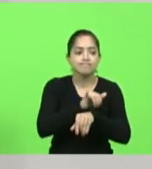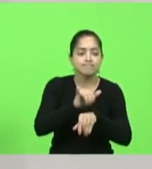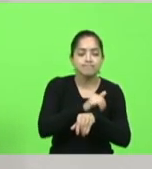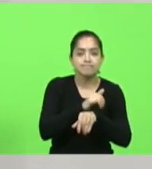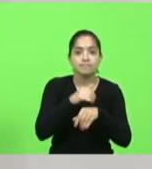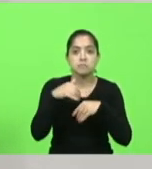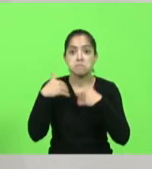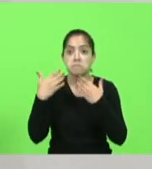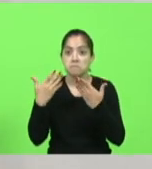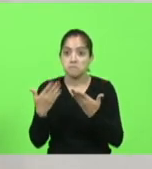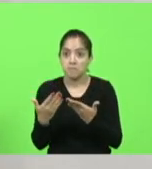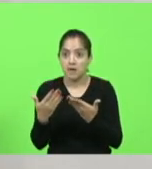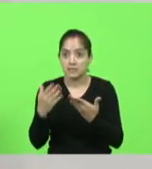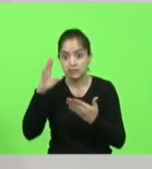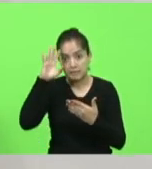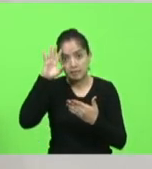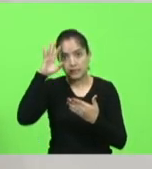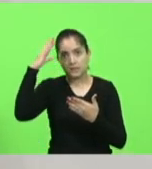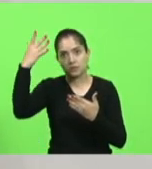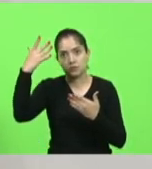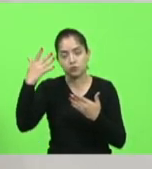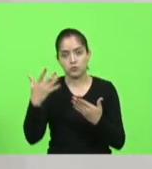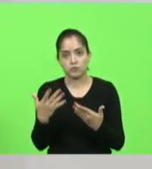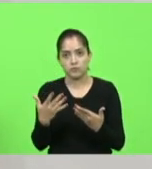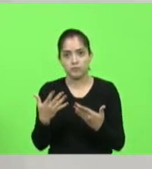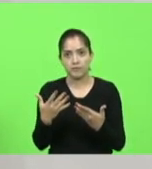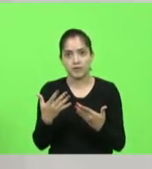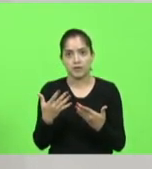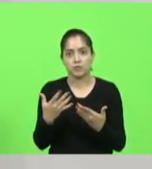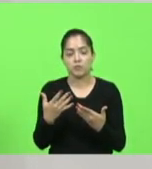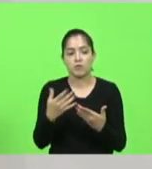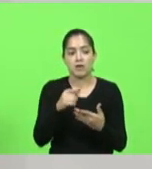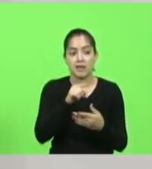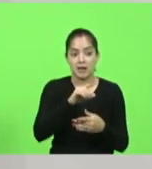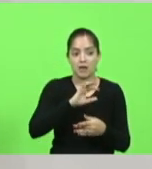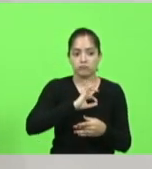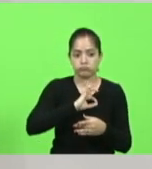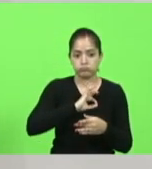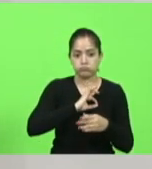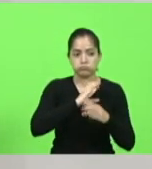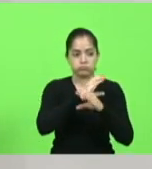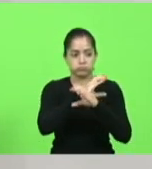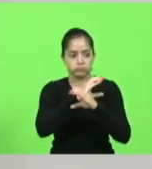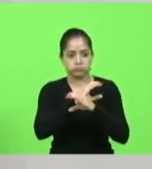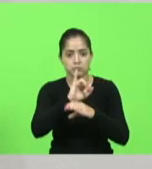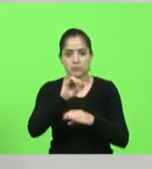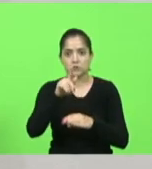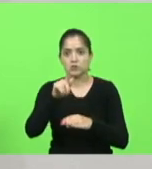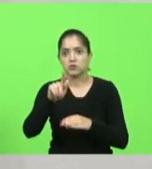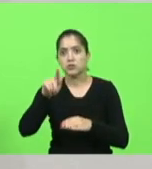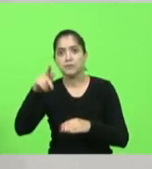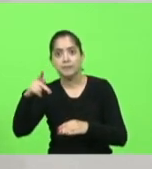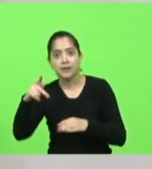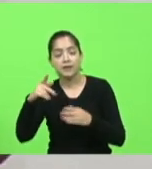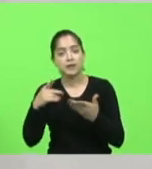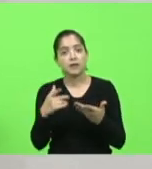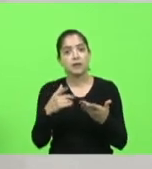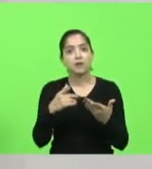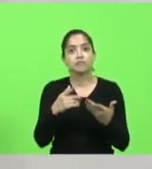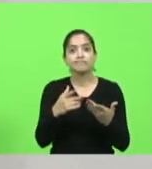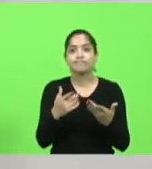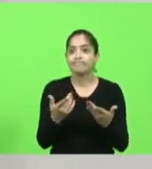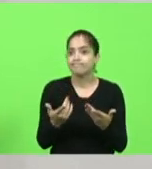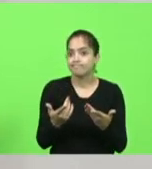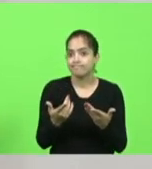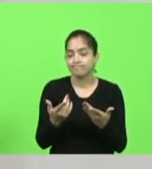vai dar para querer resolver nas costas da Polícia Civil, do IGP e do Sistema Prisional, o rombo da